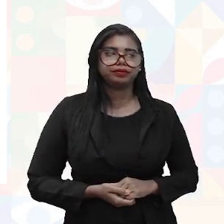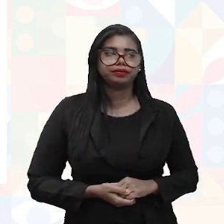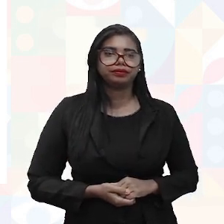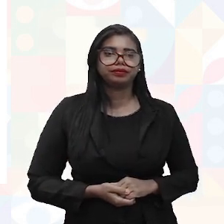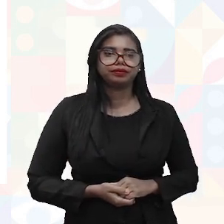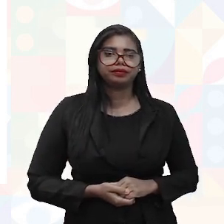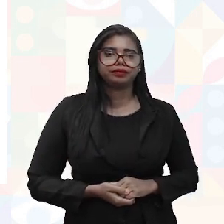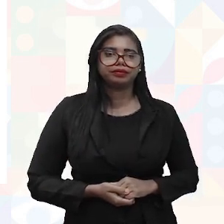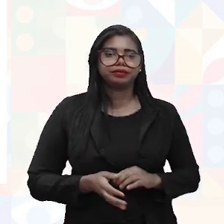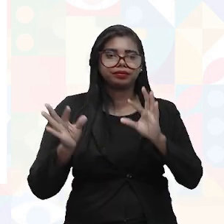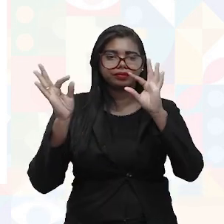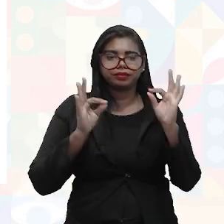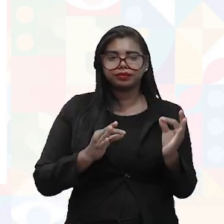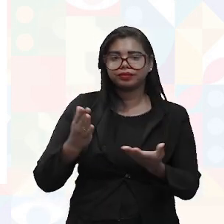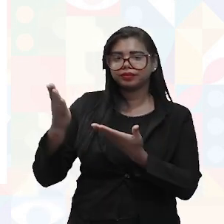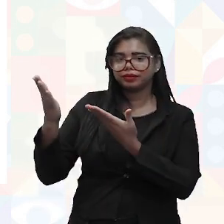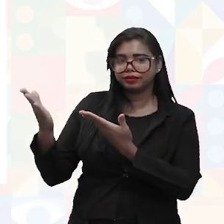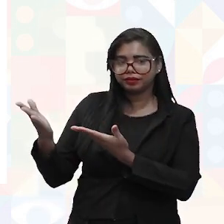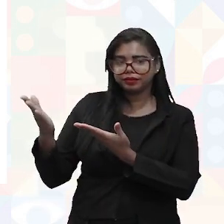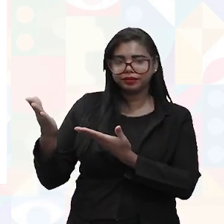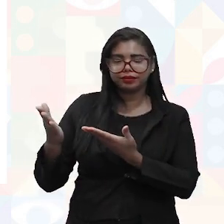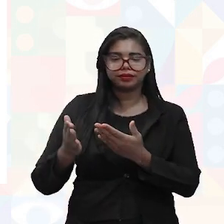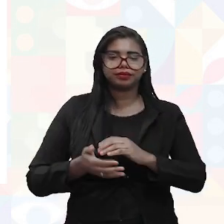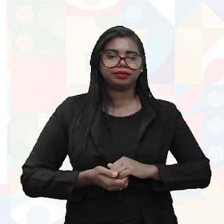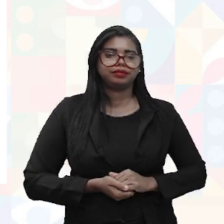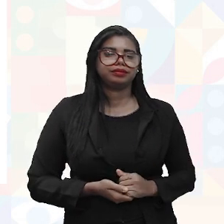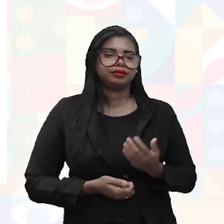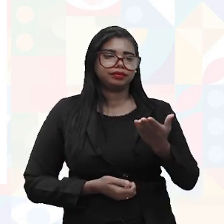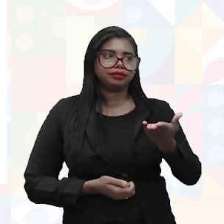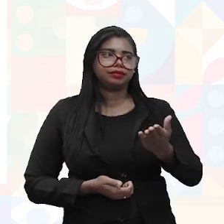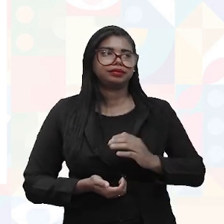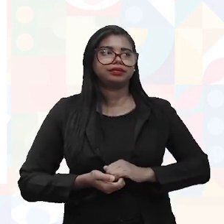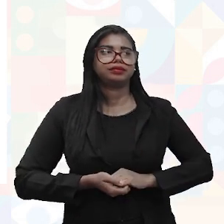Citar esses requisitos mínimos para vocês.